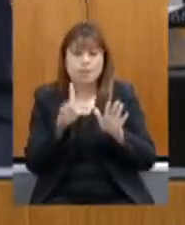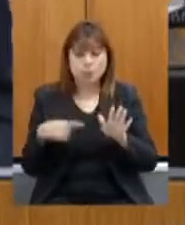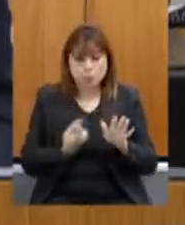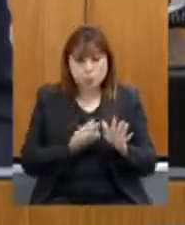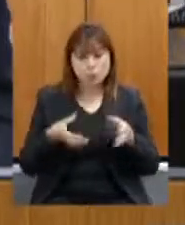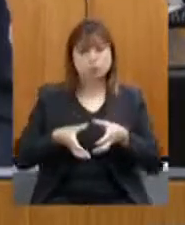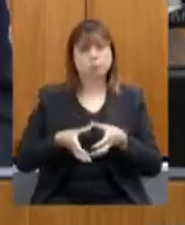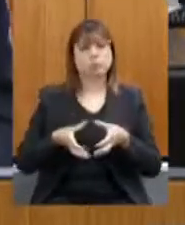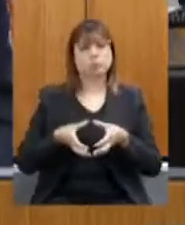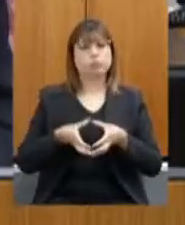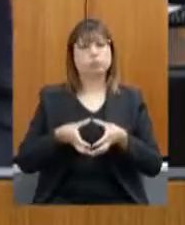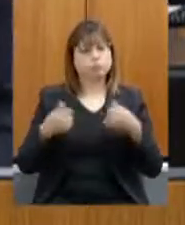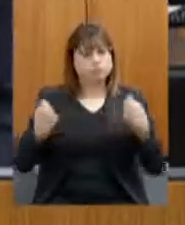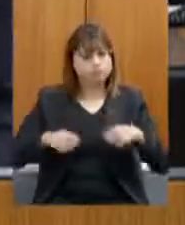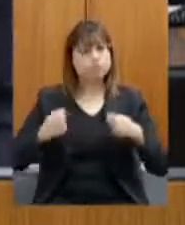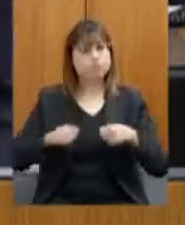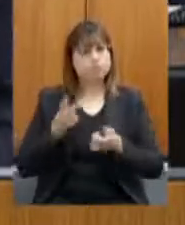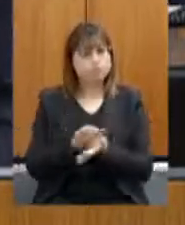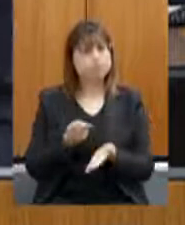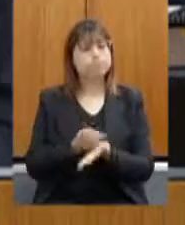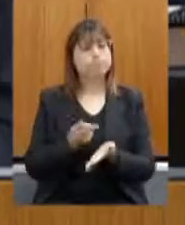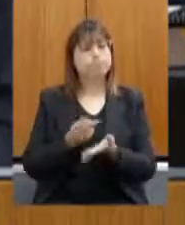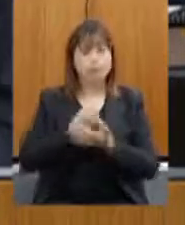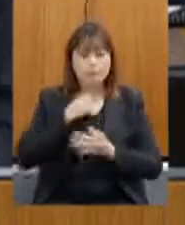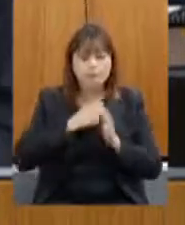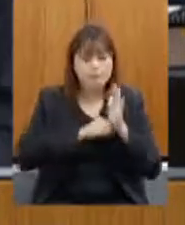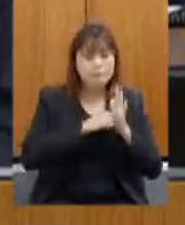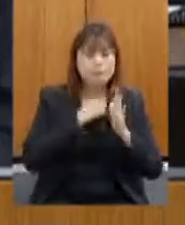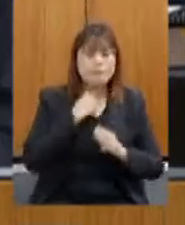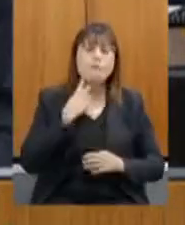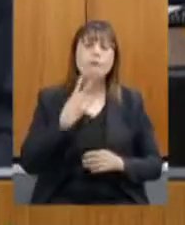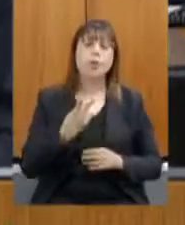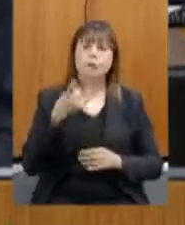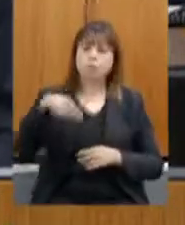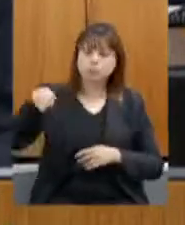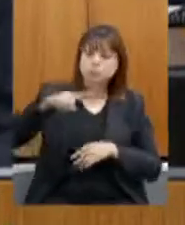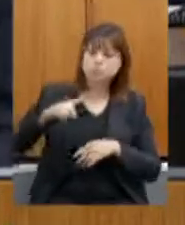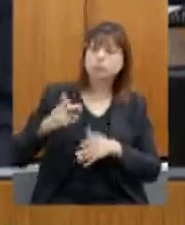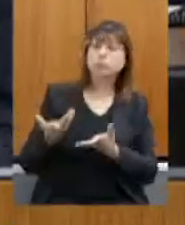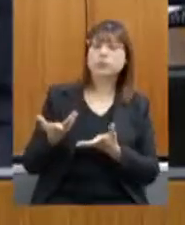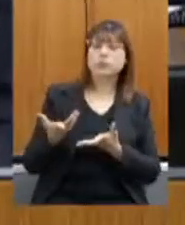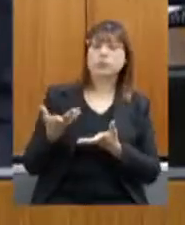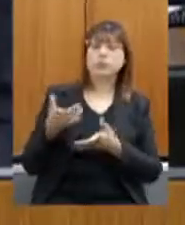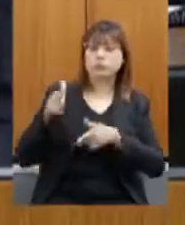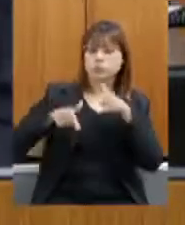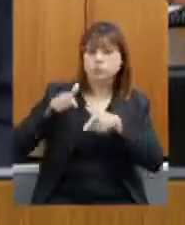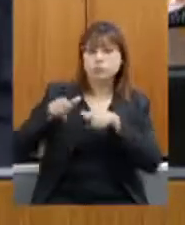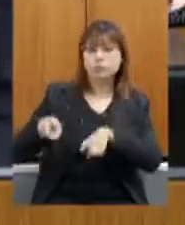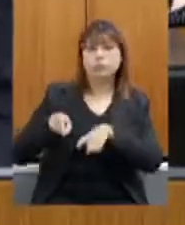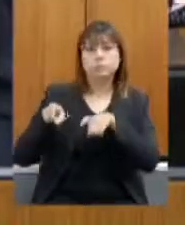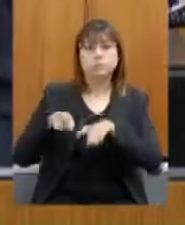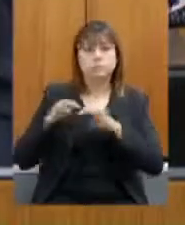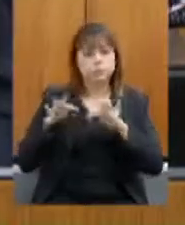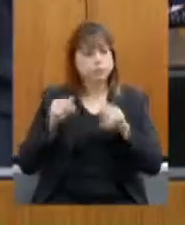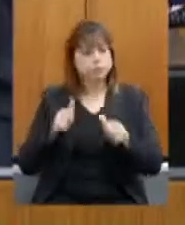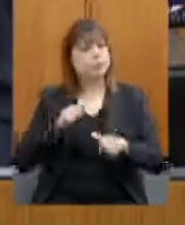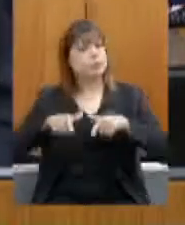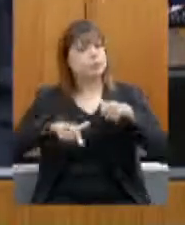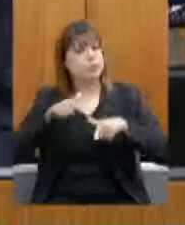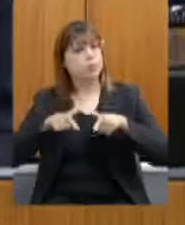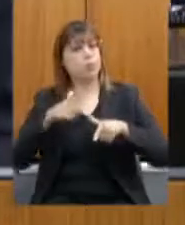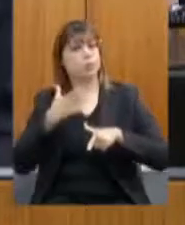nós pretenderemos sempre dar voz a esse produtor dar voz a todos os servidores